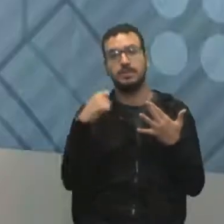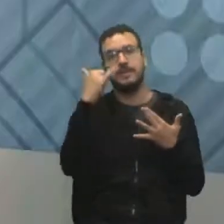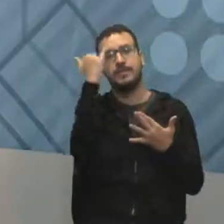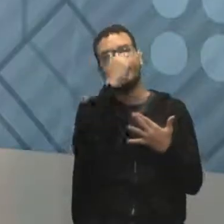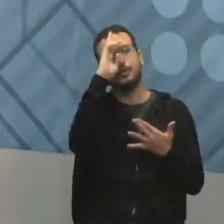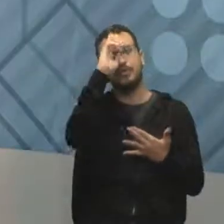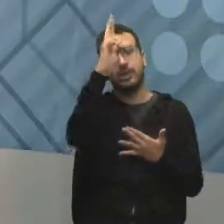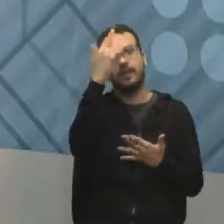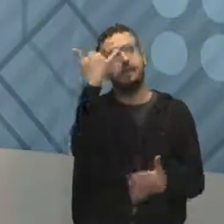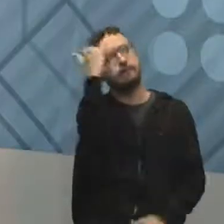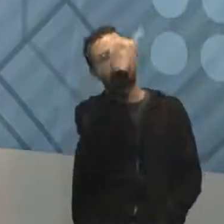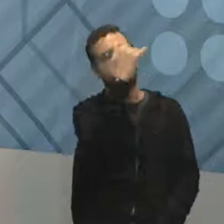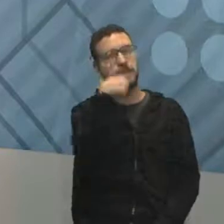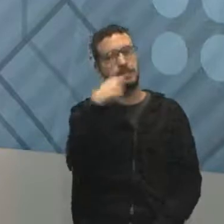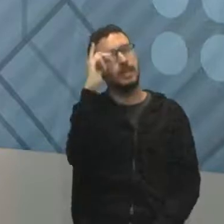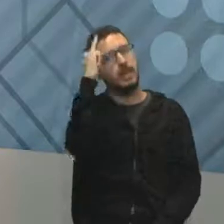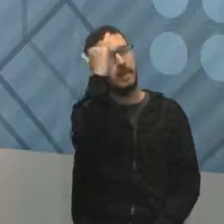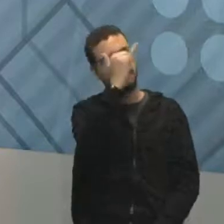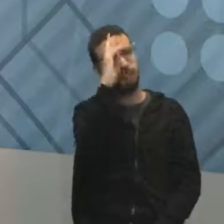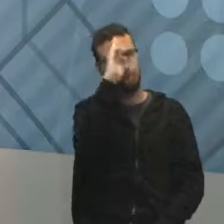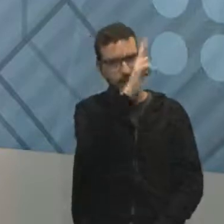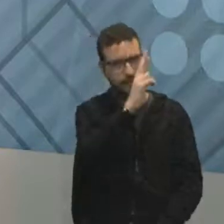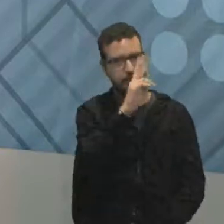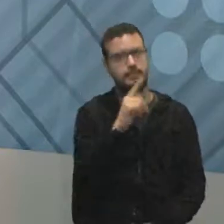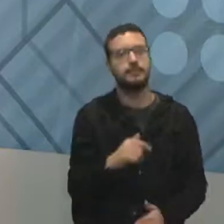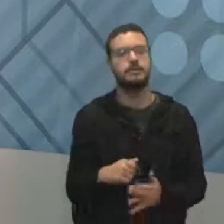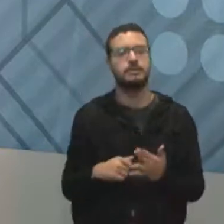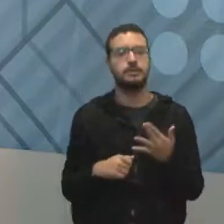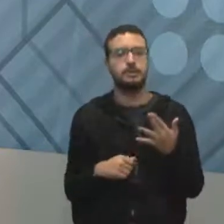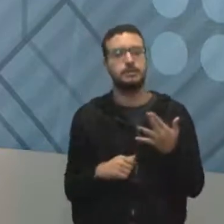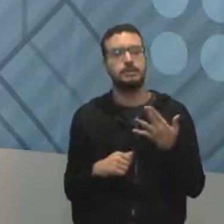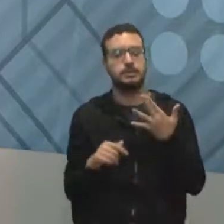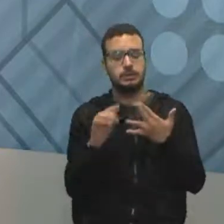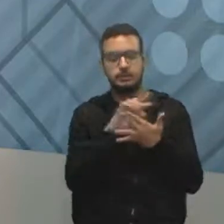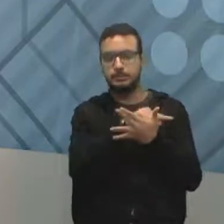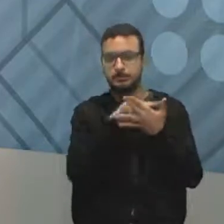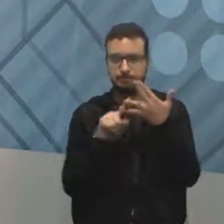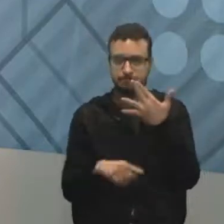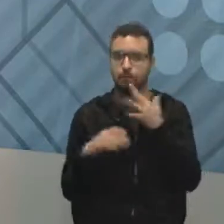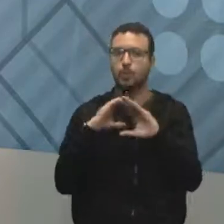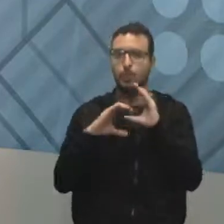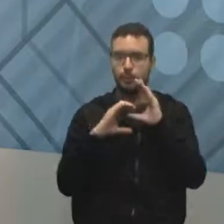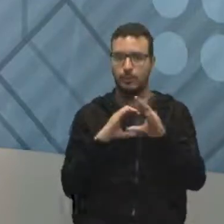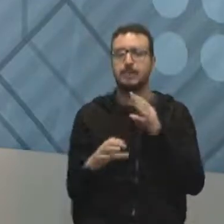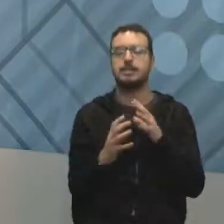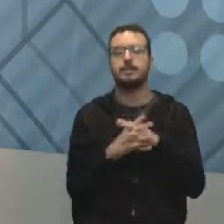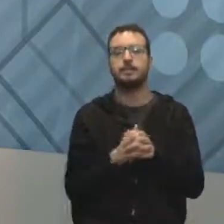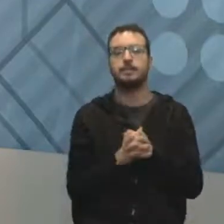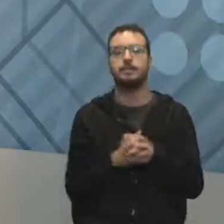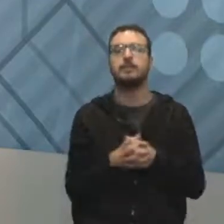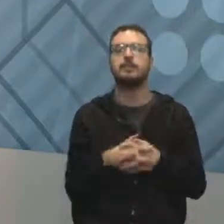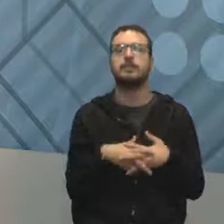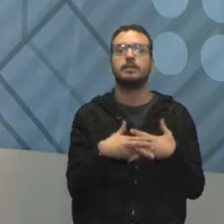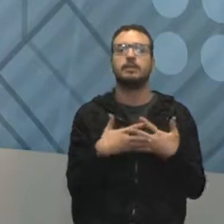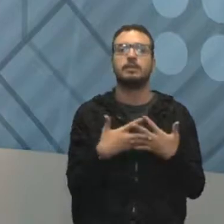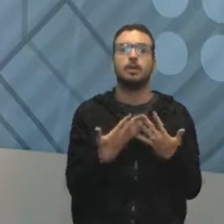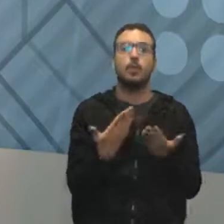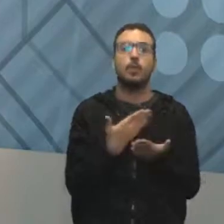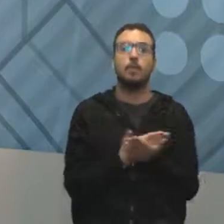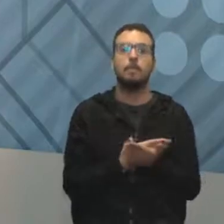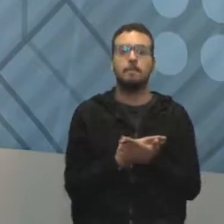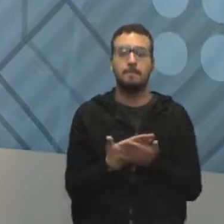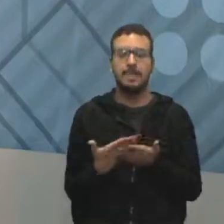Alessandra. Então, você precisa reportar este desempenho. Combinado? Quando você mergulha nesse universo da